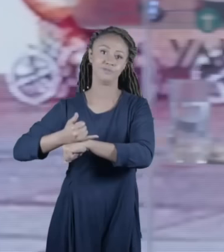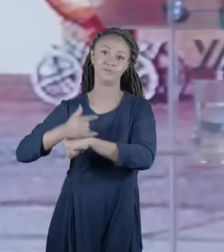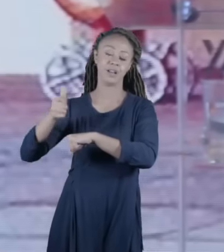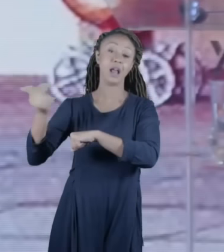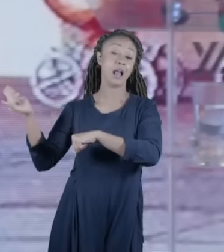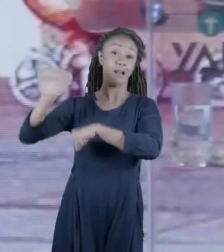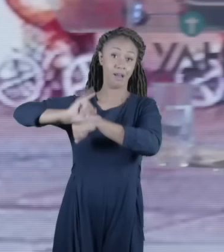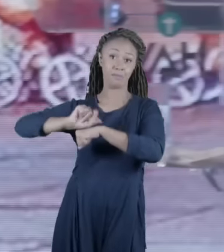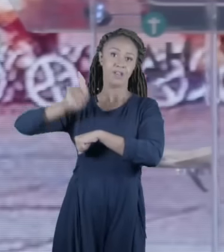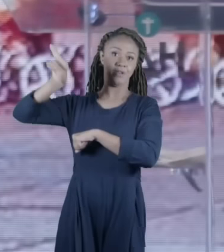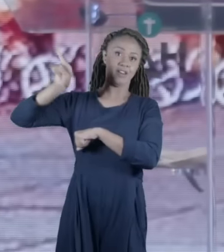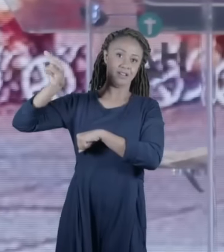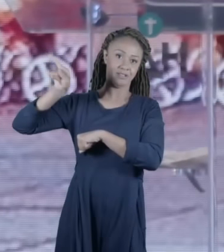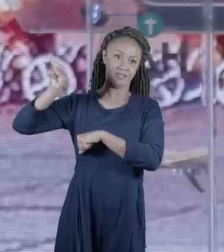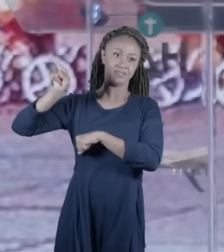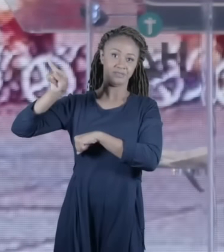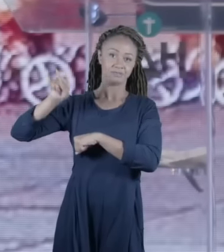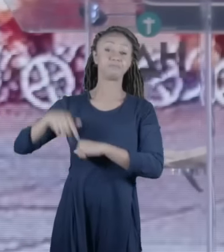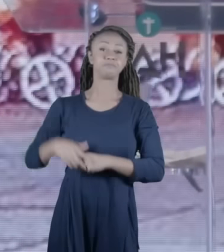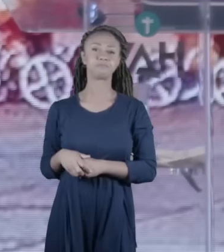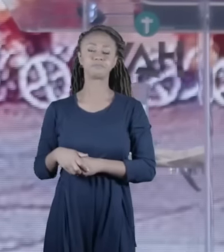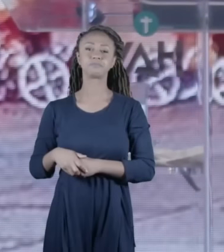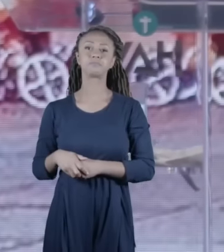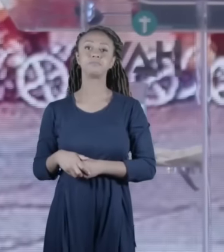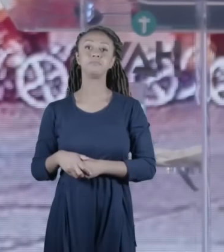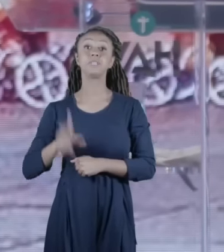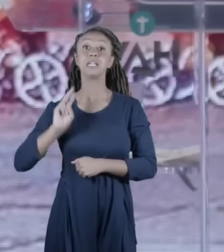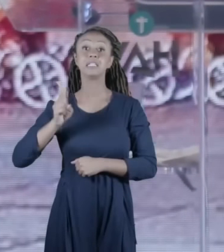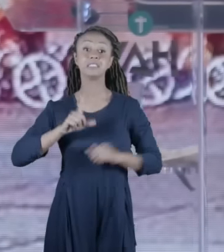quando o judeu ora a gente ora em que direção